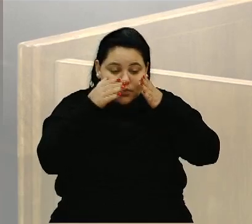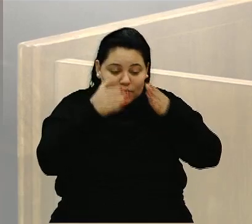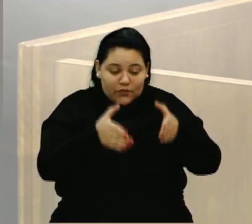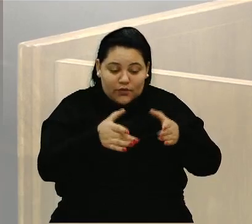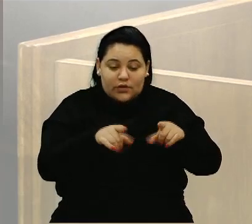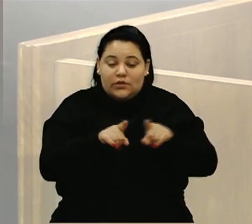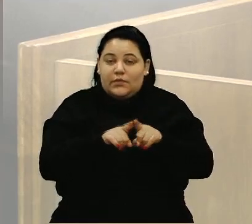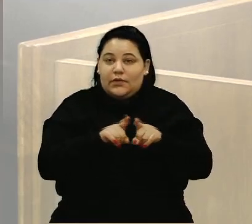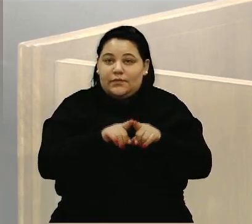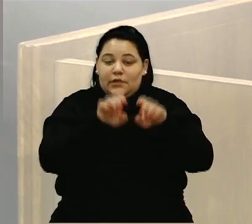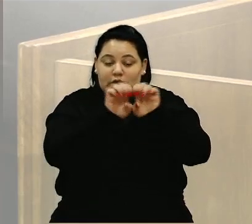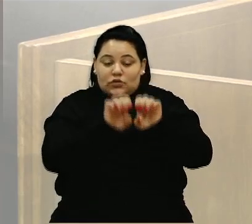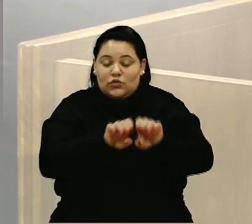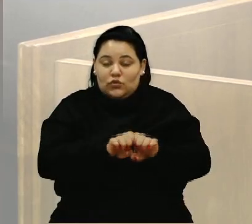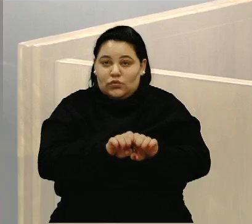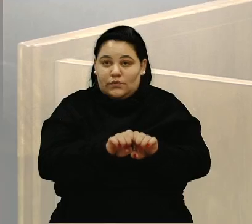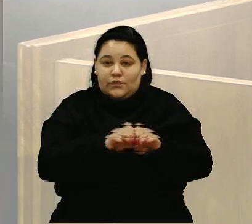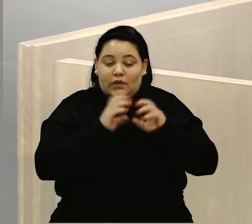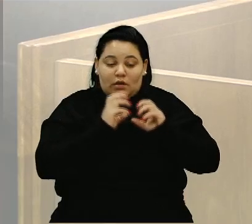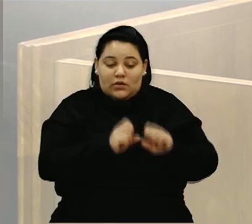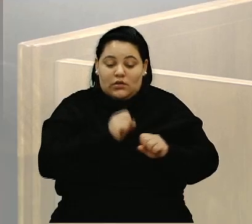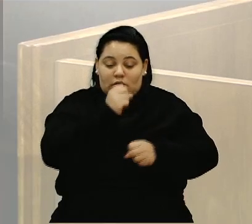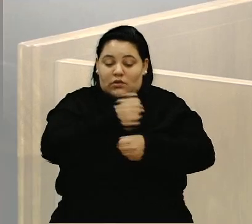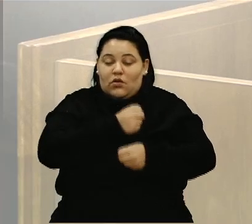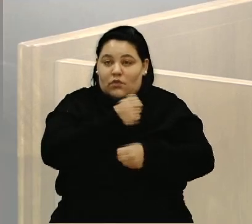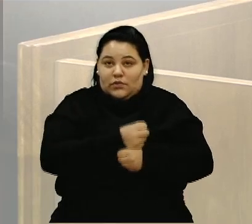estrutura da Secretaria de Obras,